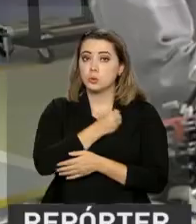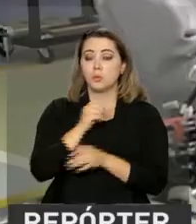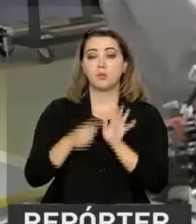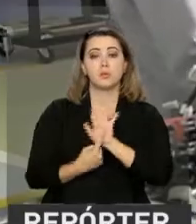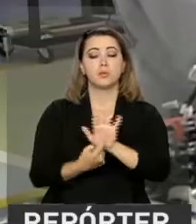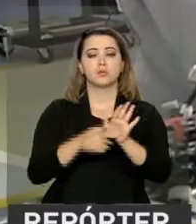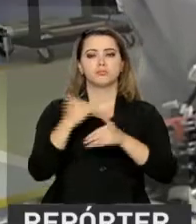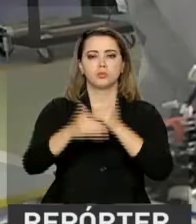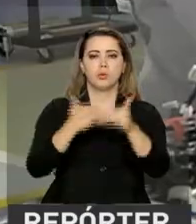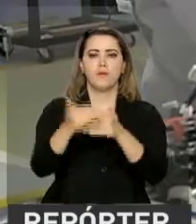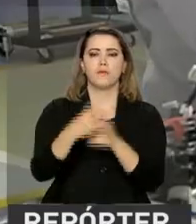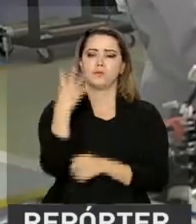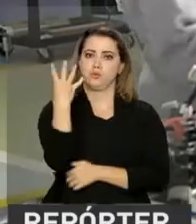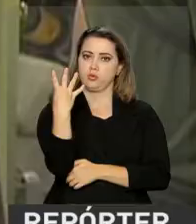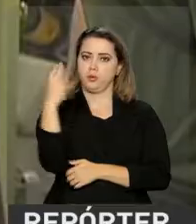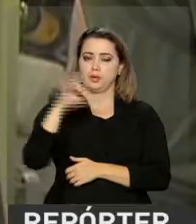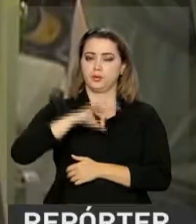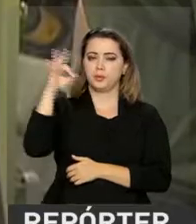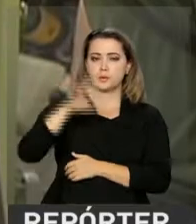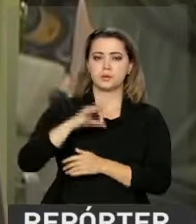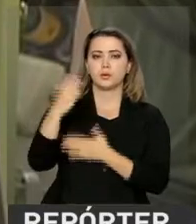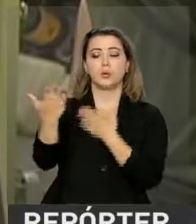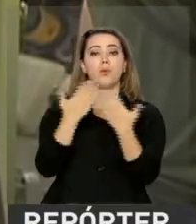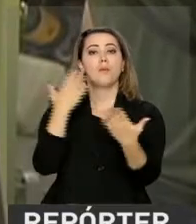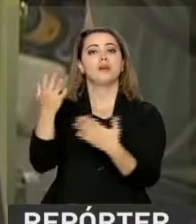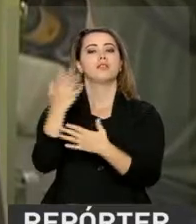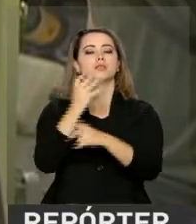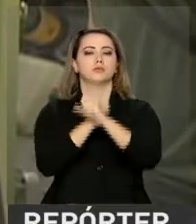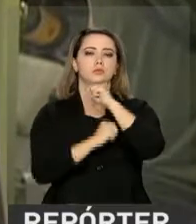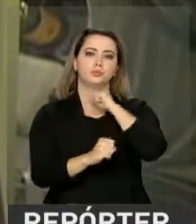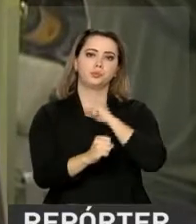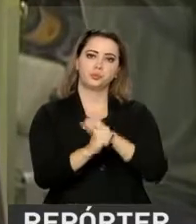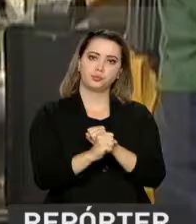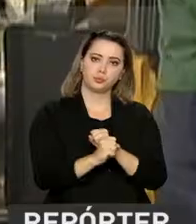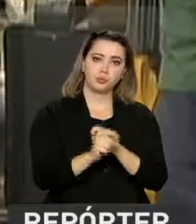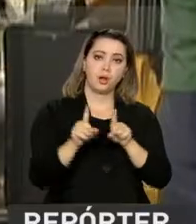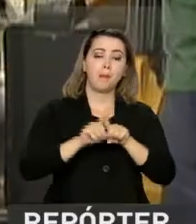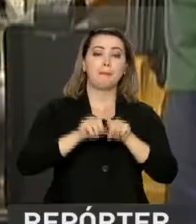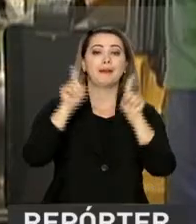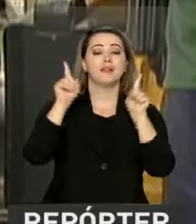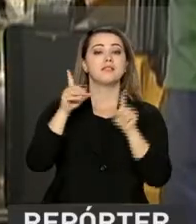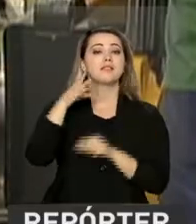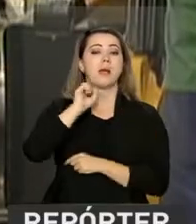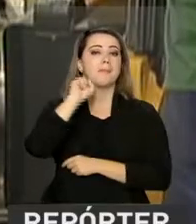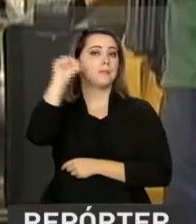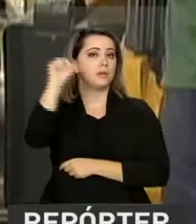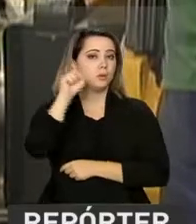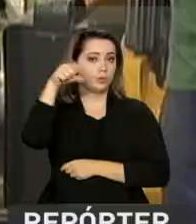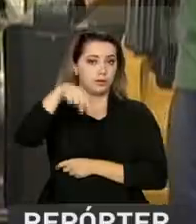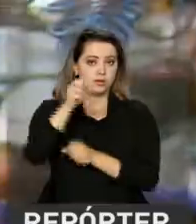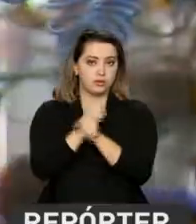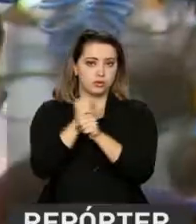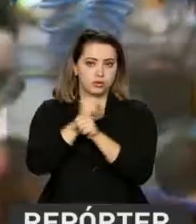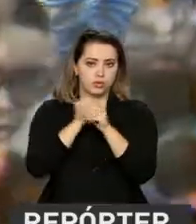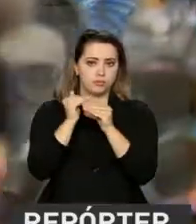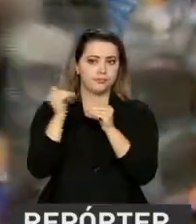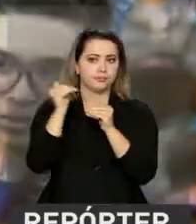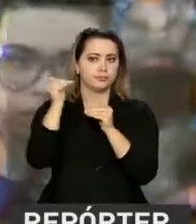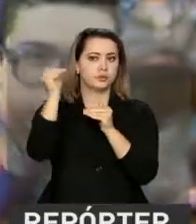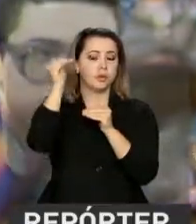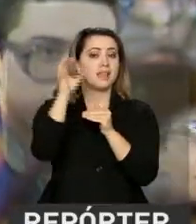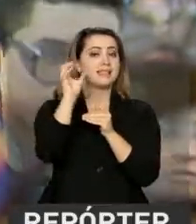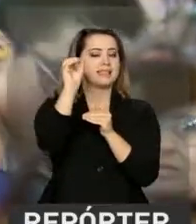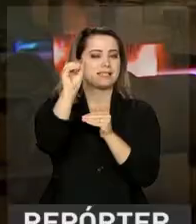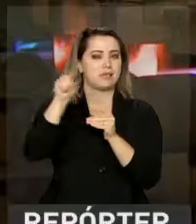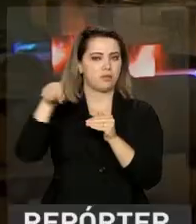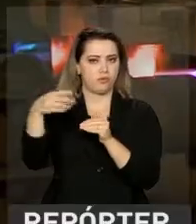4% na comparação com o mesmo período do ano passado. Já em relação a abril de 2017, o crescimento é de